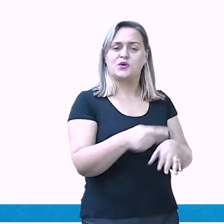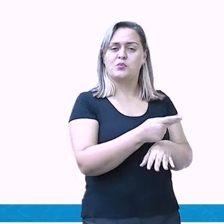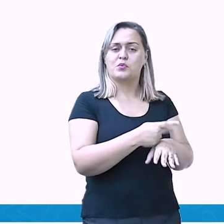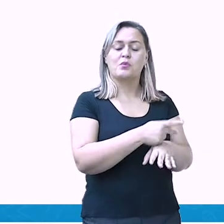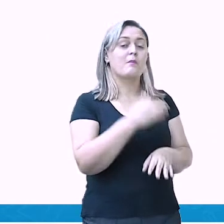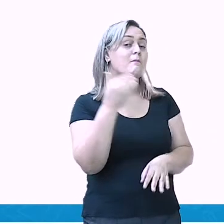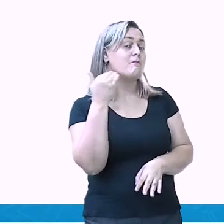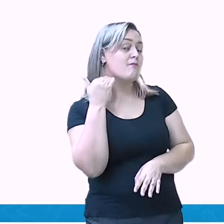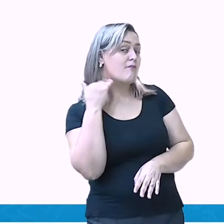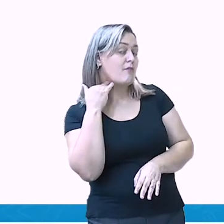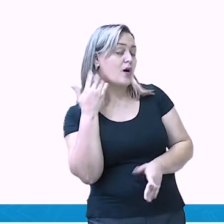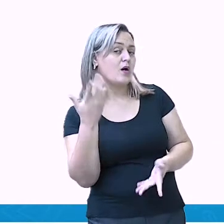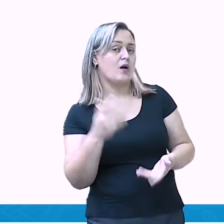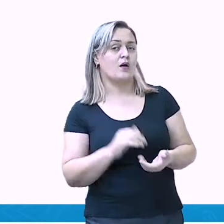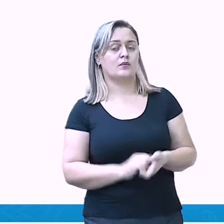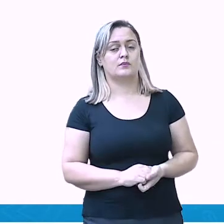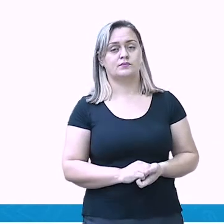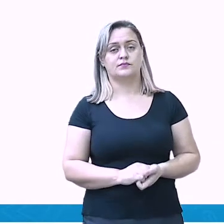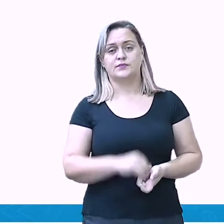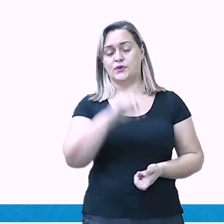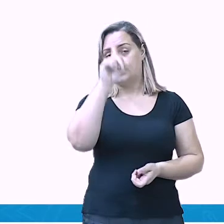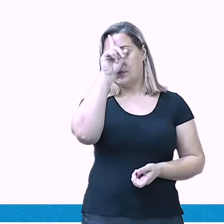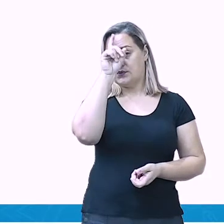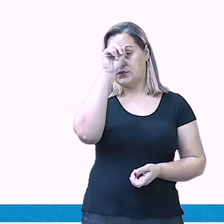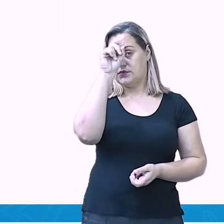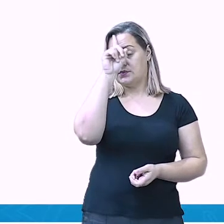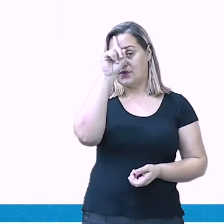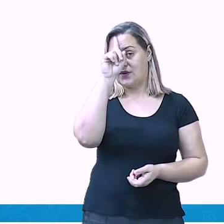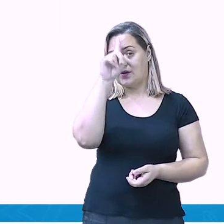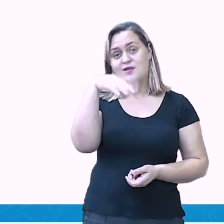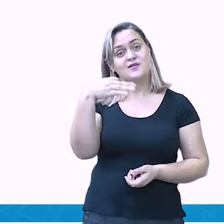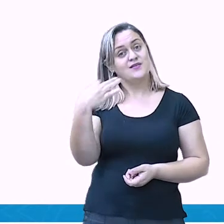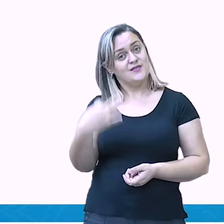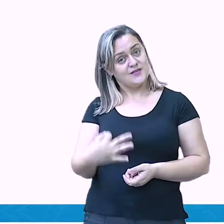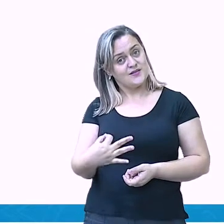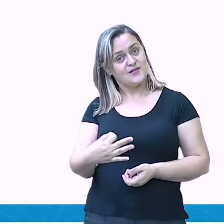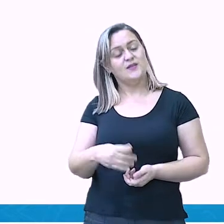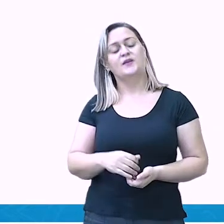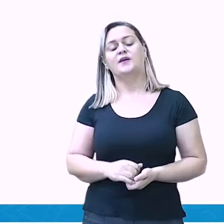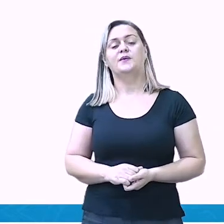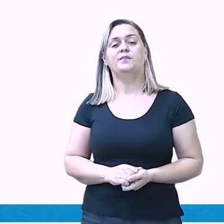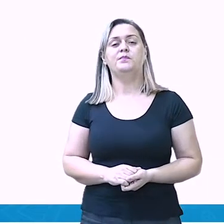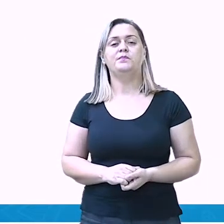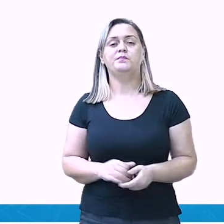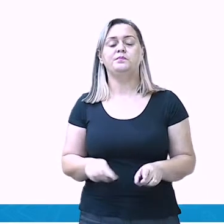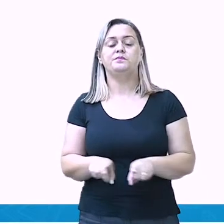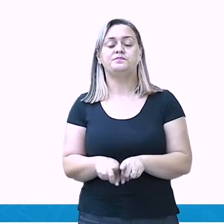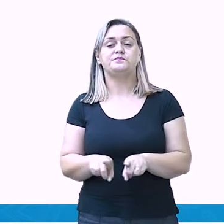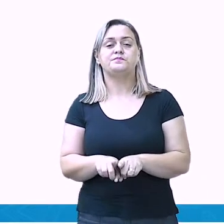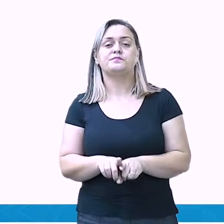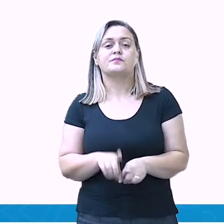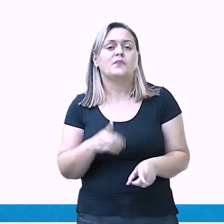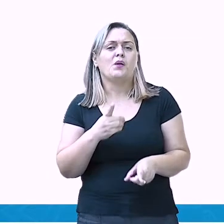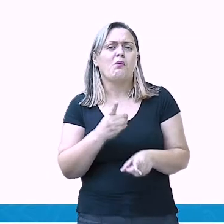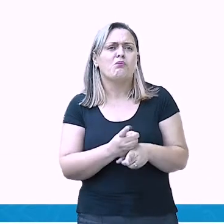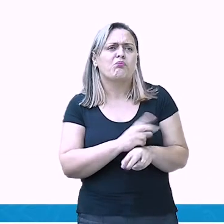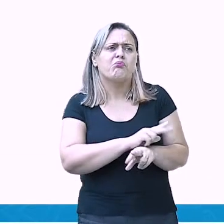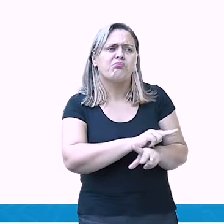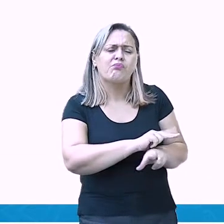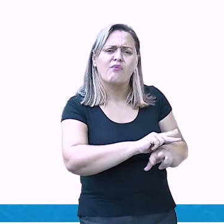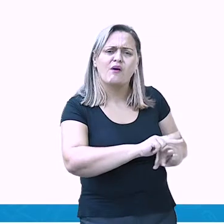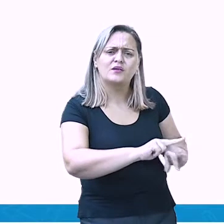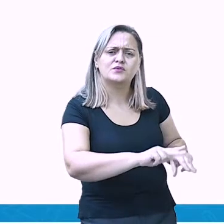os hospitais. E até mesmo para encontrar aquele produto que ele mesmo não